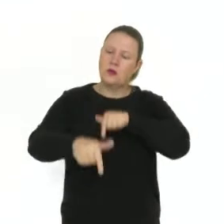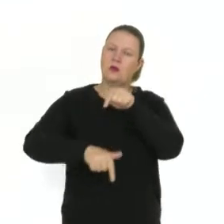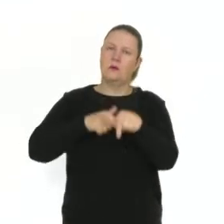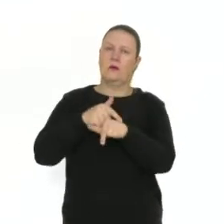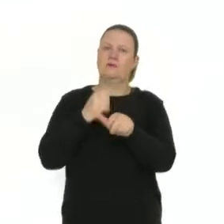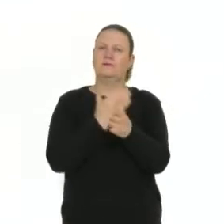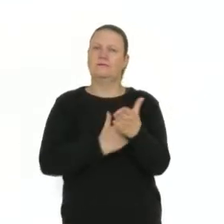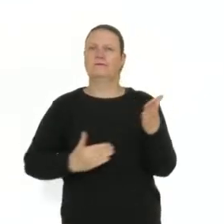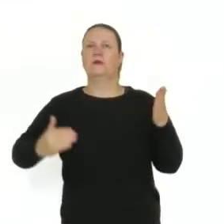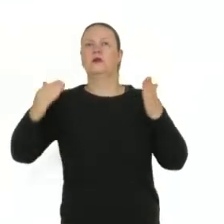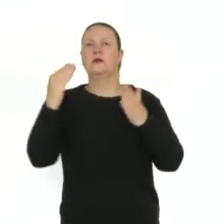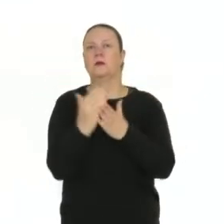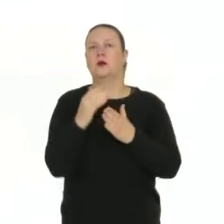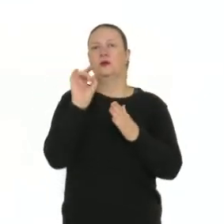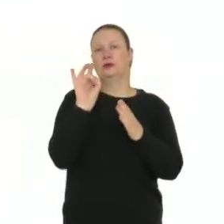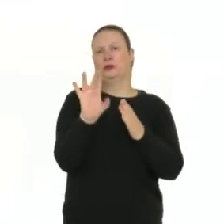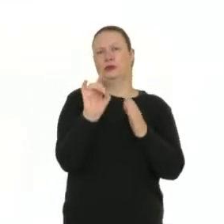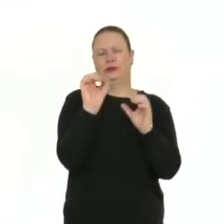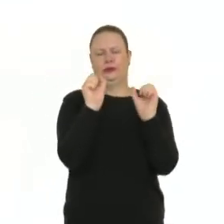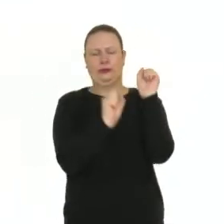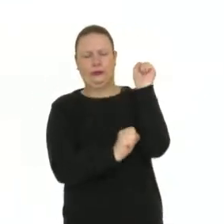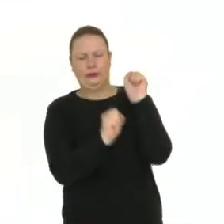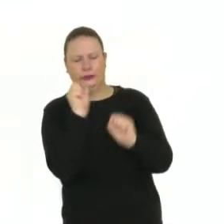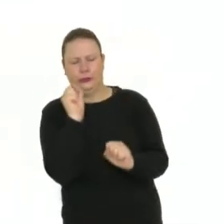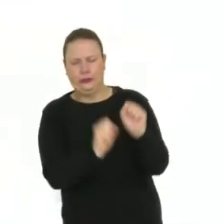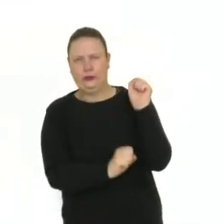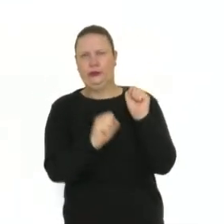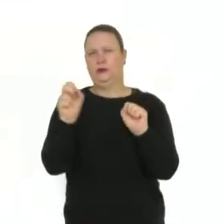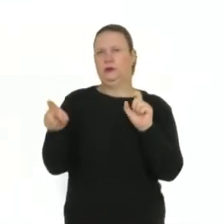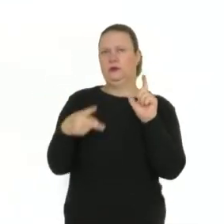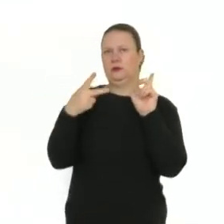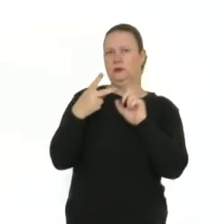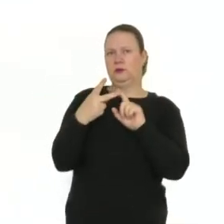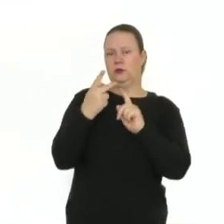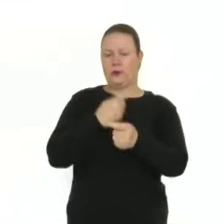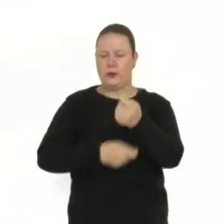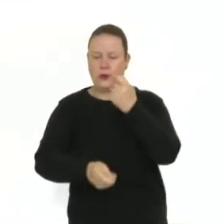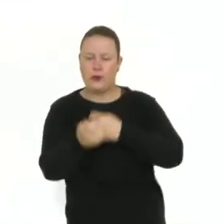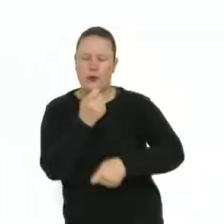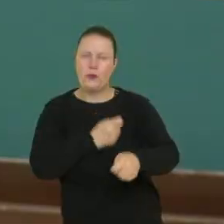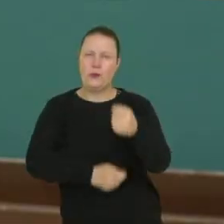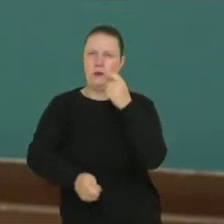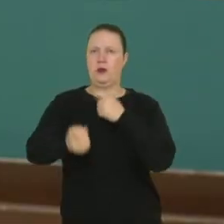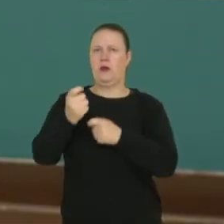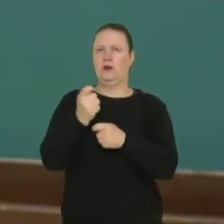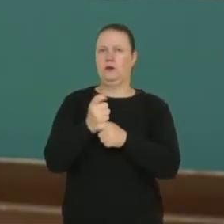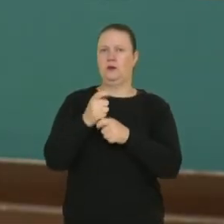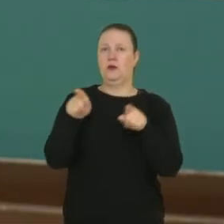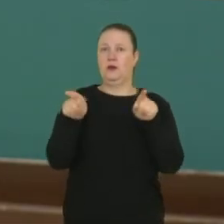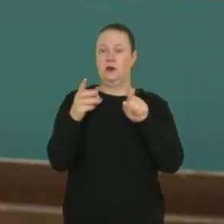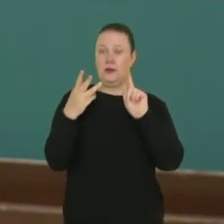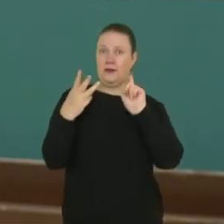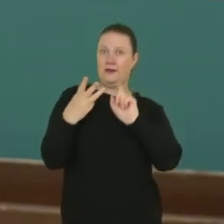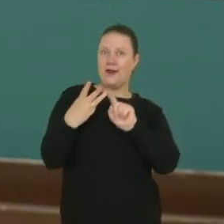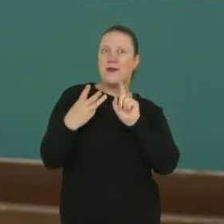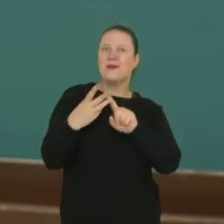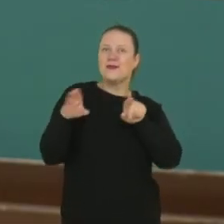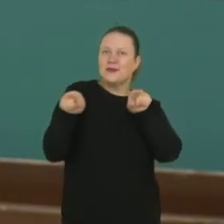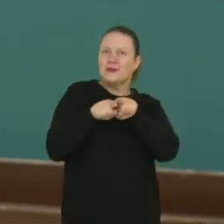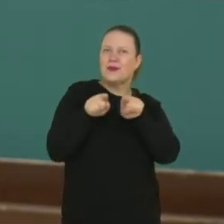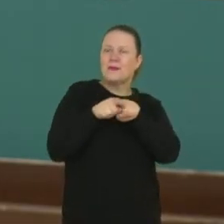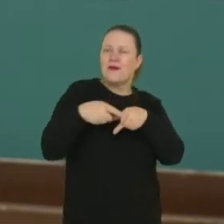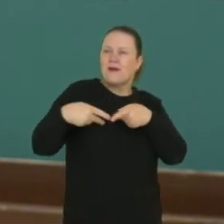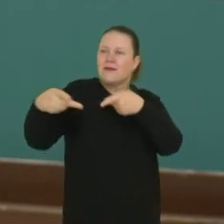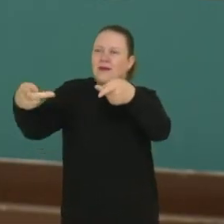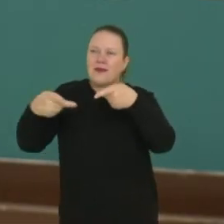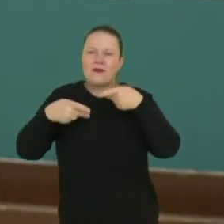da área industrial e também das áreas de comércio, porque ele vai envolver o turismo e o lazer. E